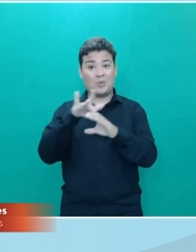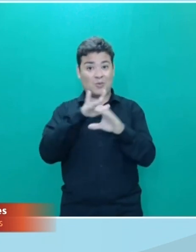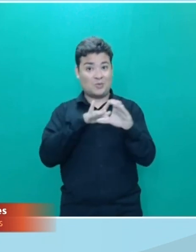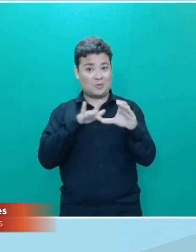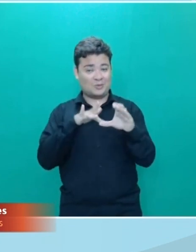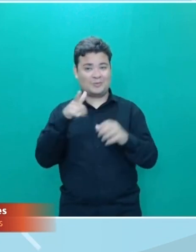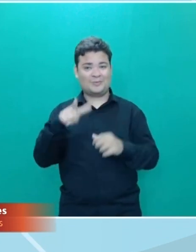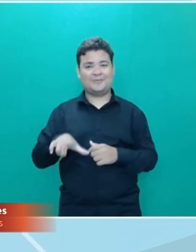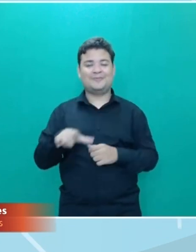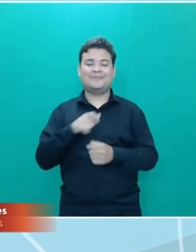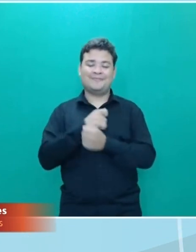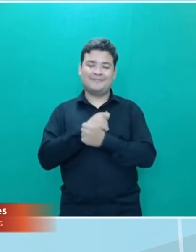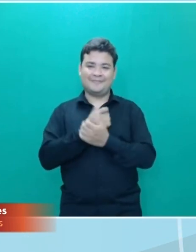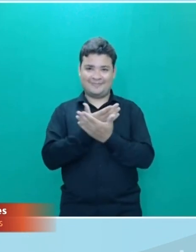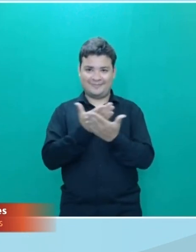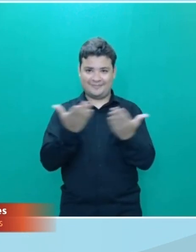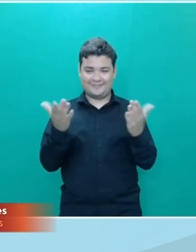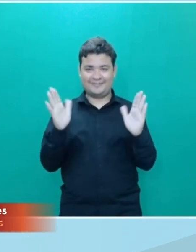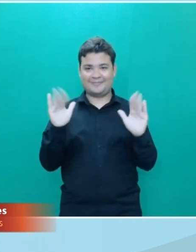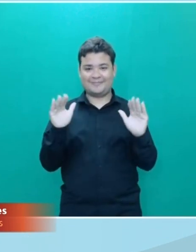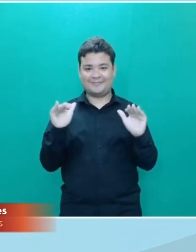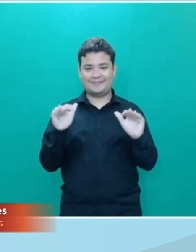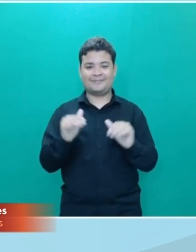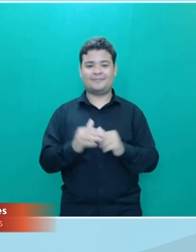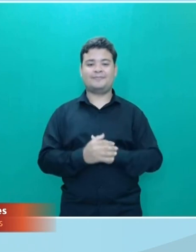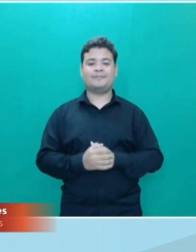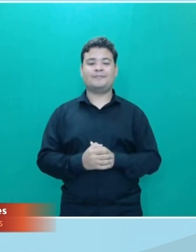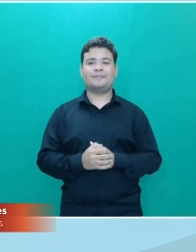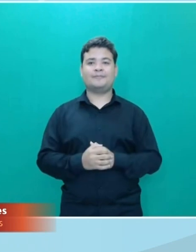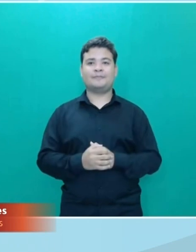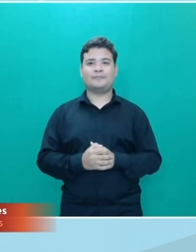Forte abraço e até mais. Tchau.